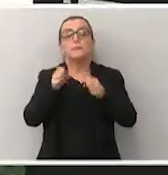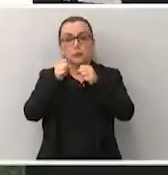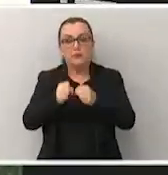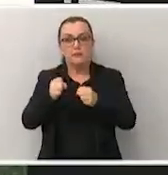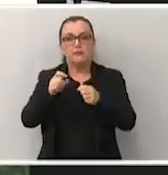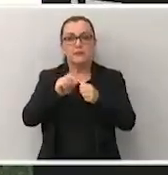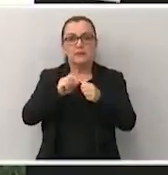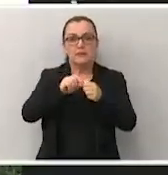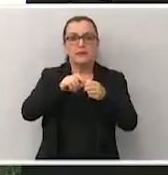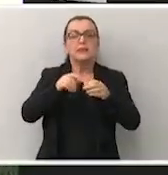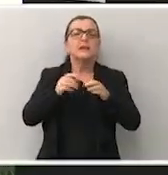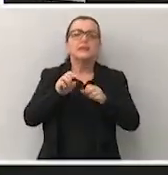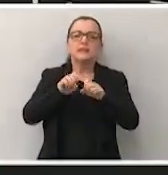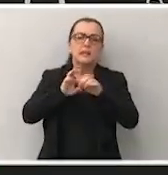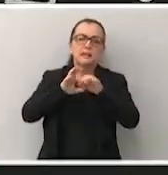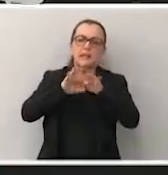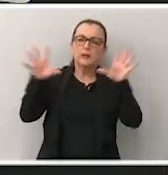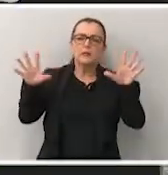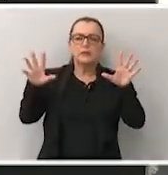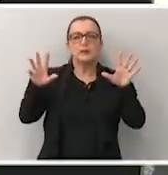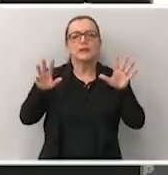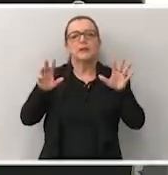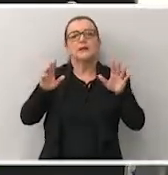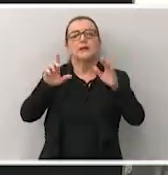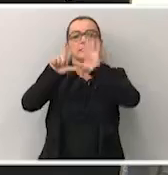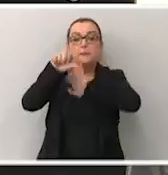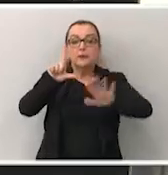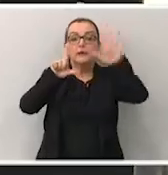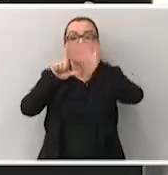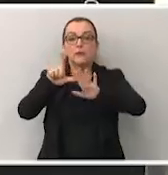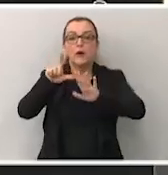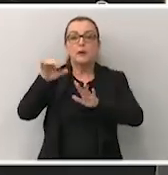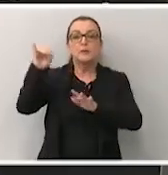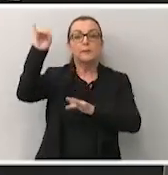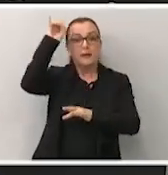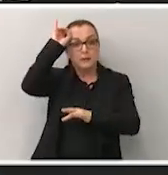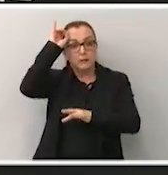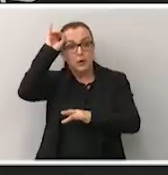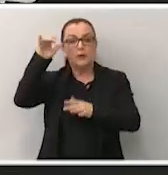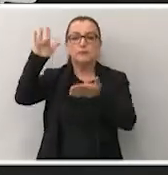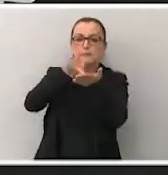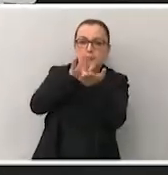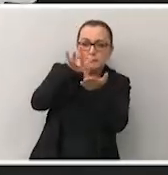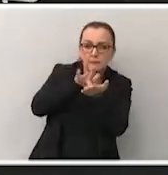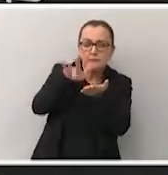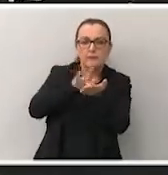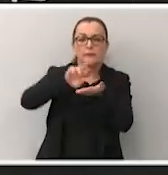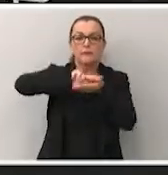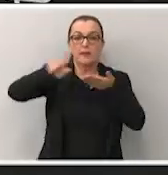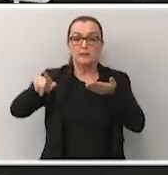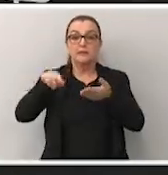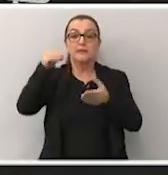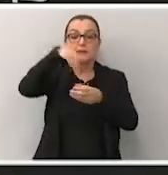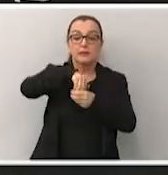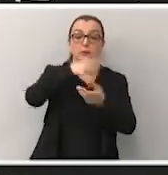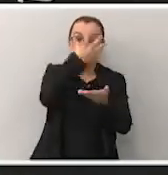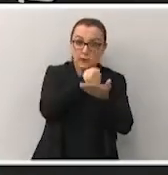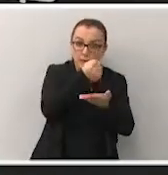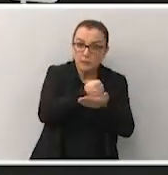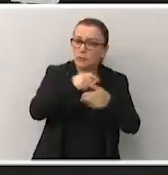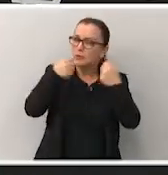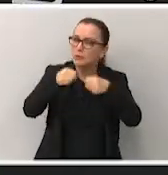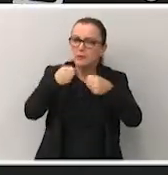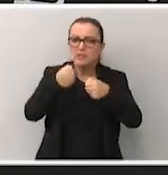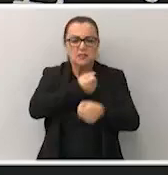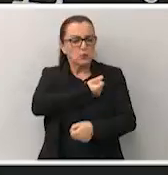-título. Ele está disponível na plataforma para Android, para iOS, então é muito fácil de encontrar. No aplicativo, você não precisa